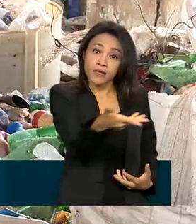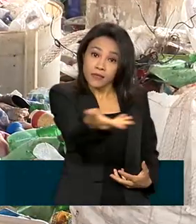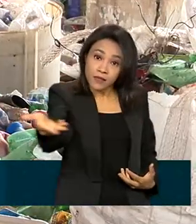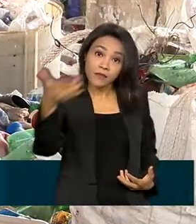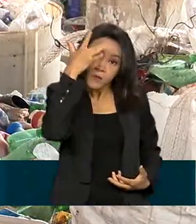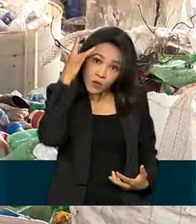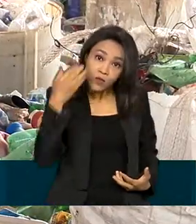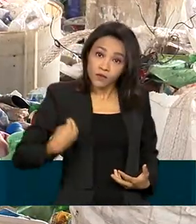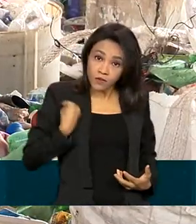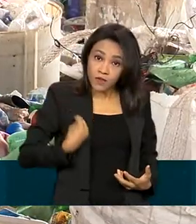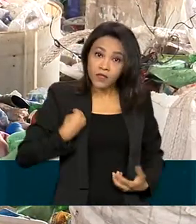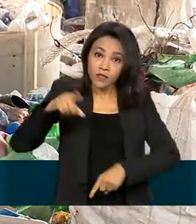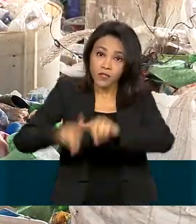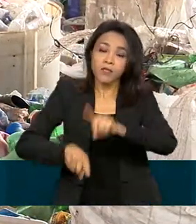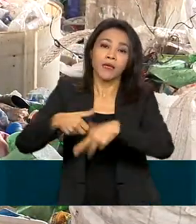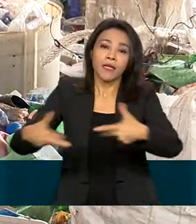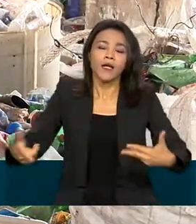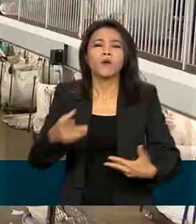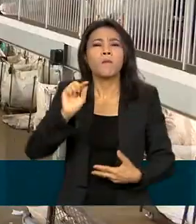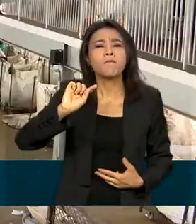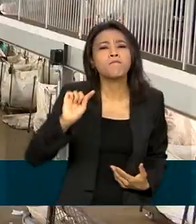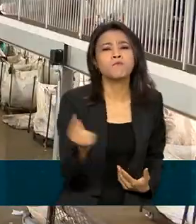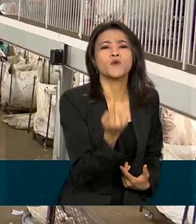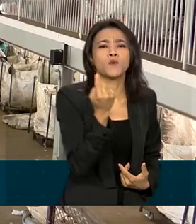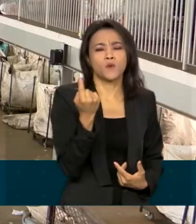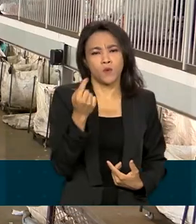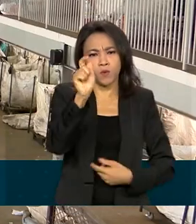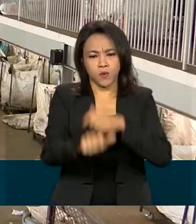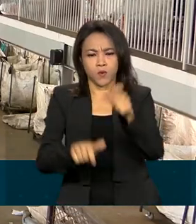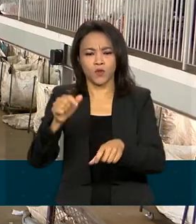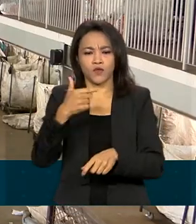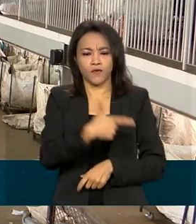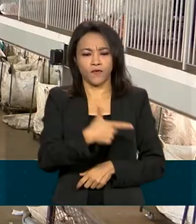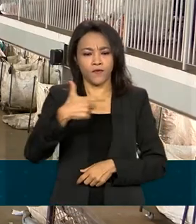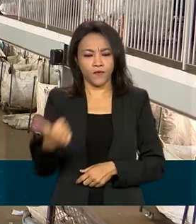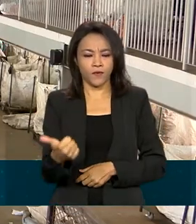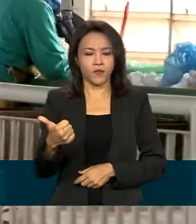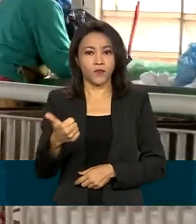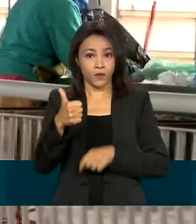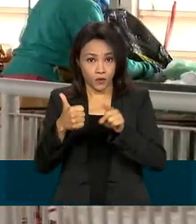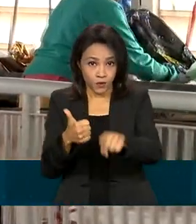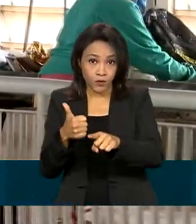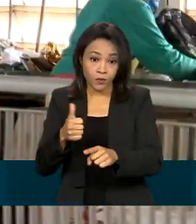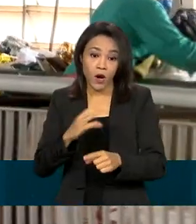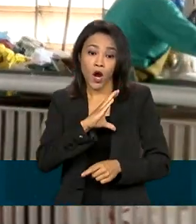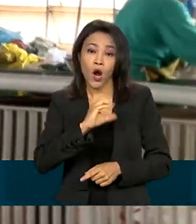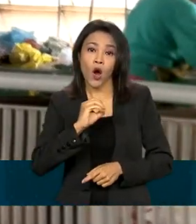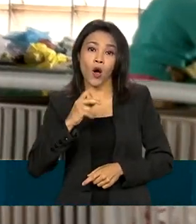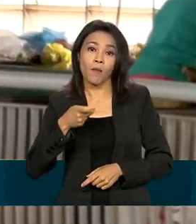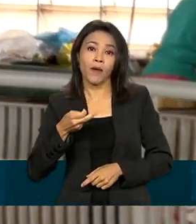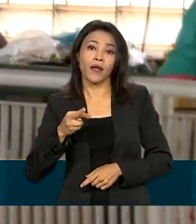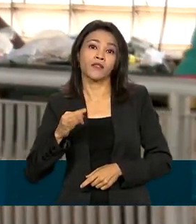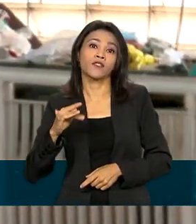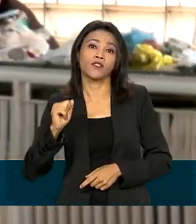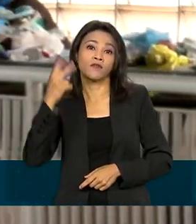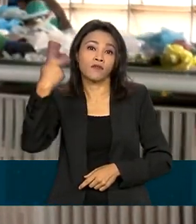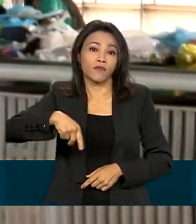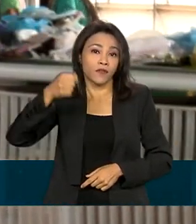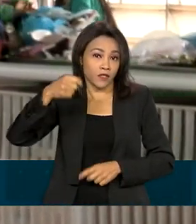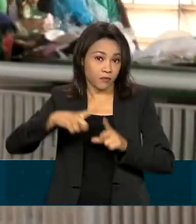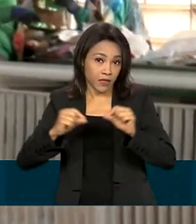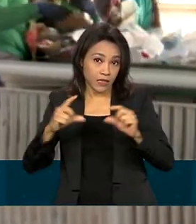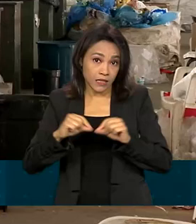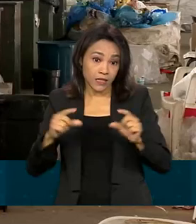São pelo menos mil trabalhadores de 21 cooperativas de Brasília. Gente que tira o sustento do que é